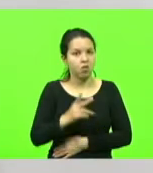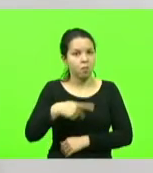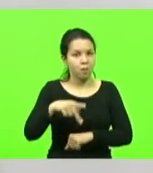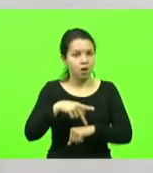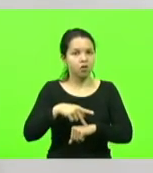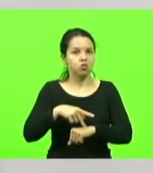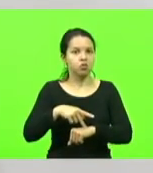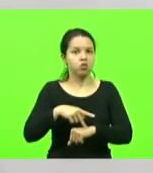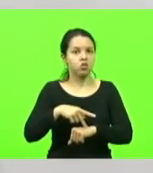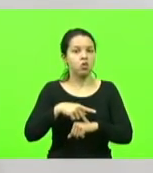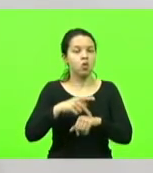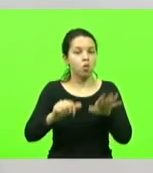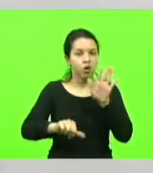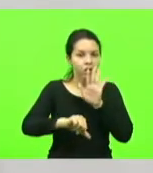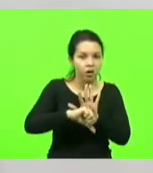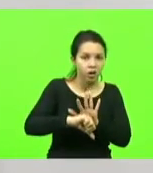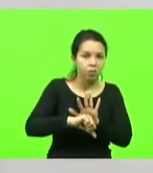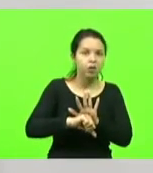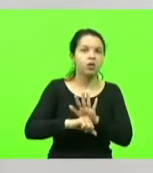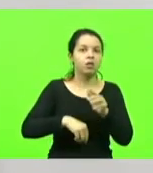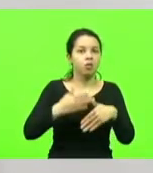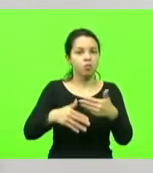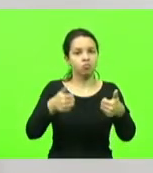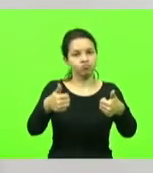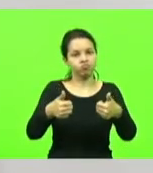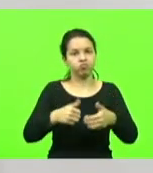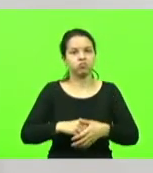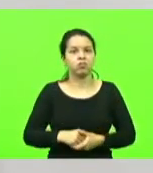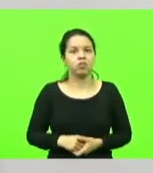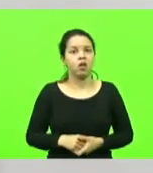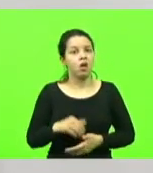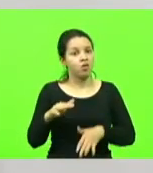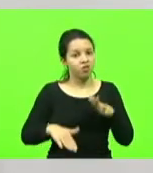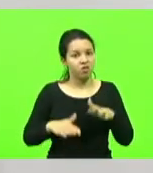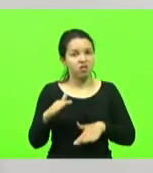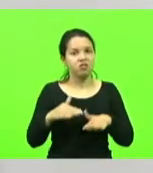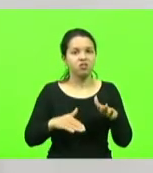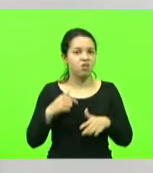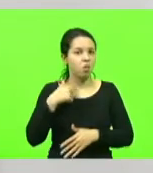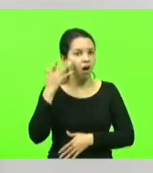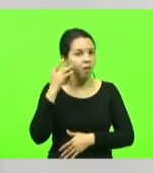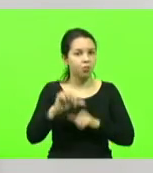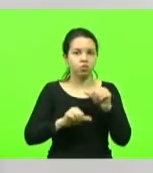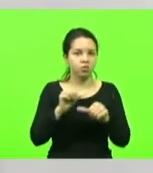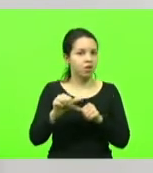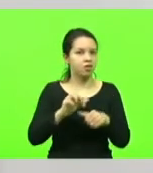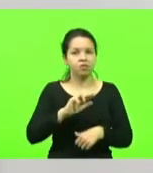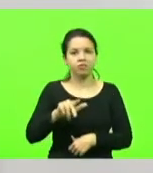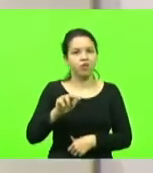compensa e, às vezes, eu perco a esperança de que isso possa mudar, infelizmente. Obrigado, presidente.